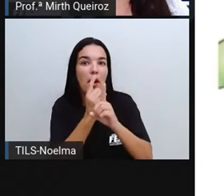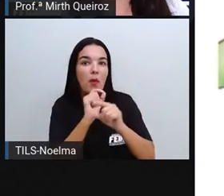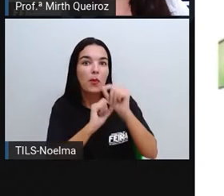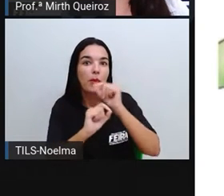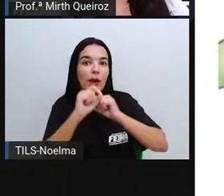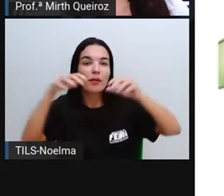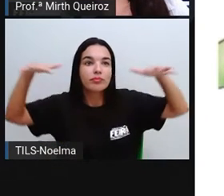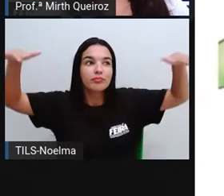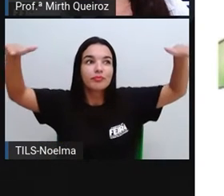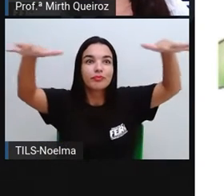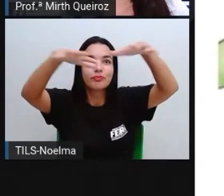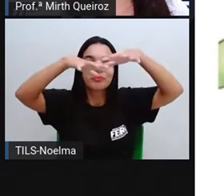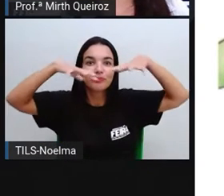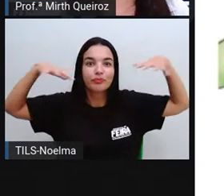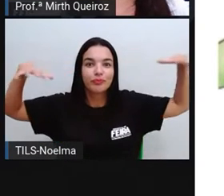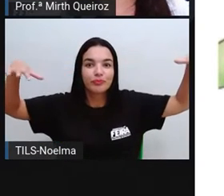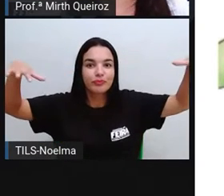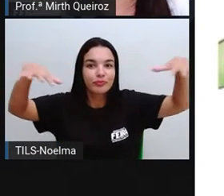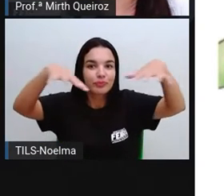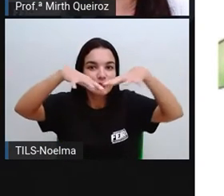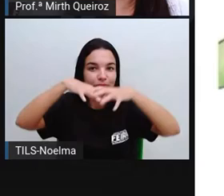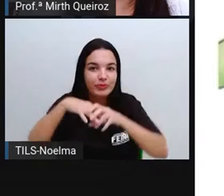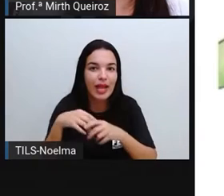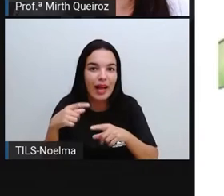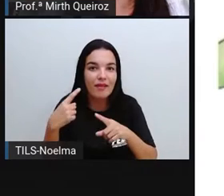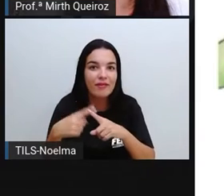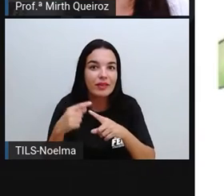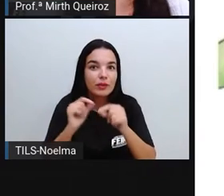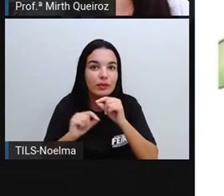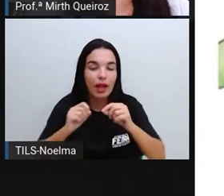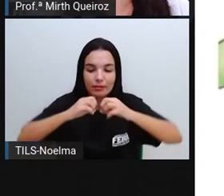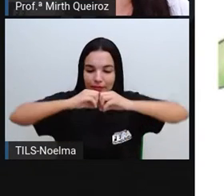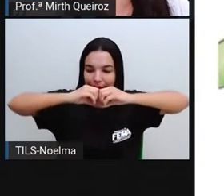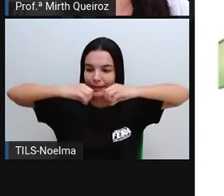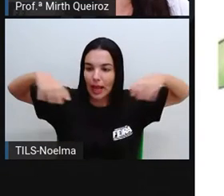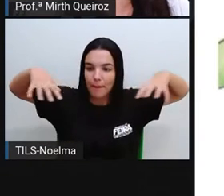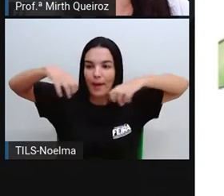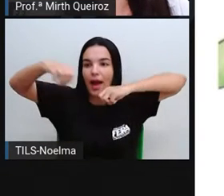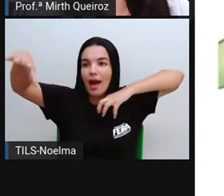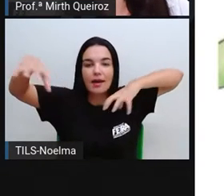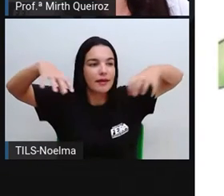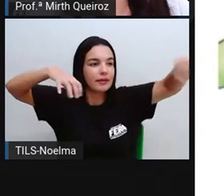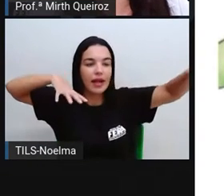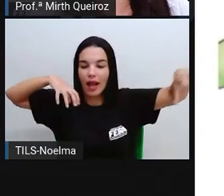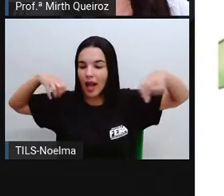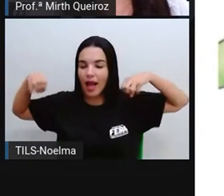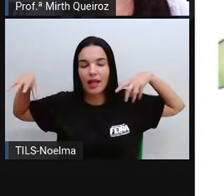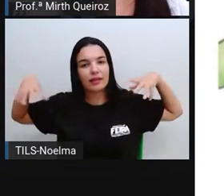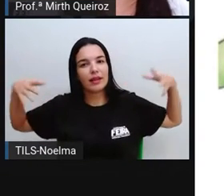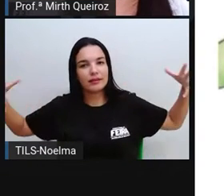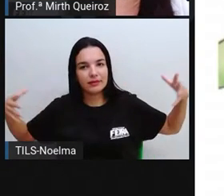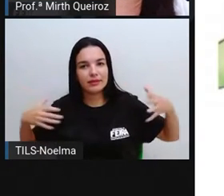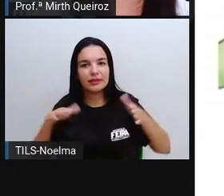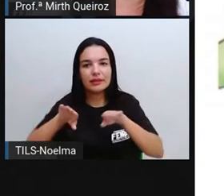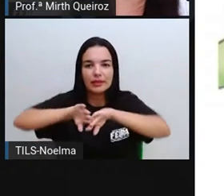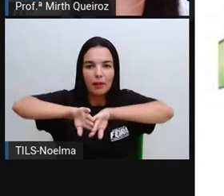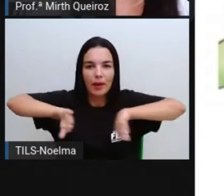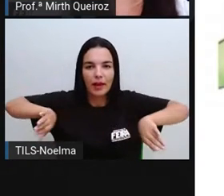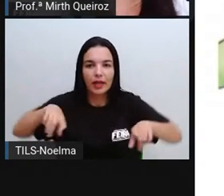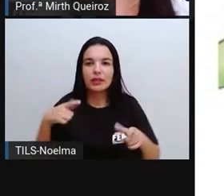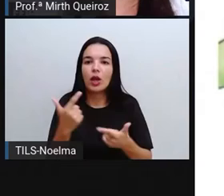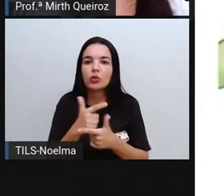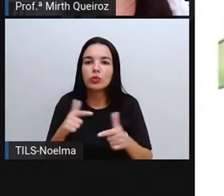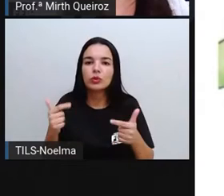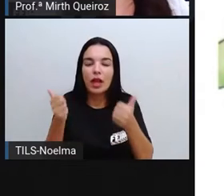nós verificamos que suas moléculas, elas vão ficar bem, bem mais afastadas das outras, né? E não vai possuir